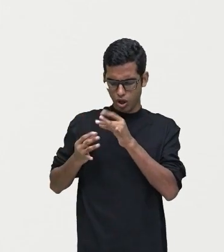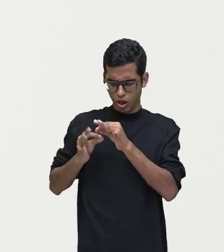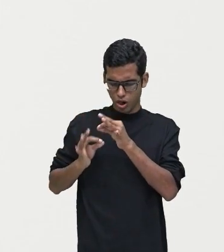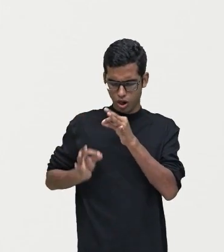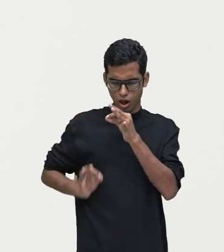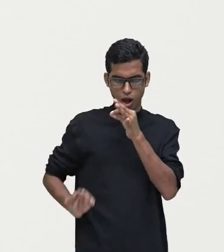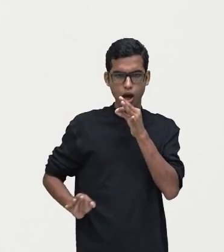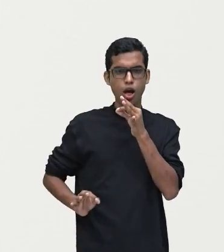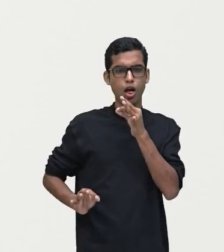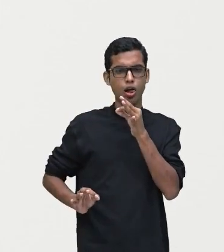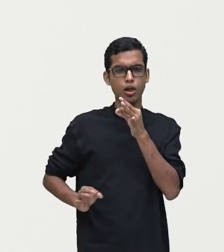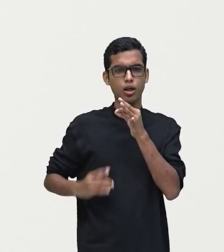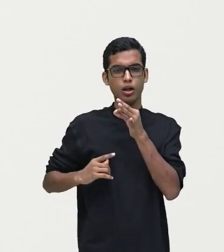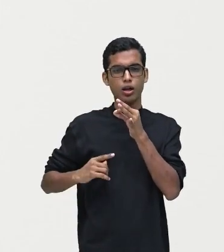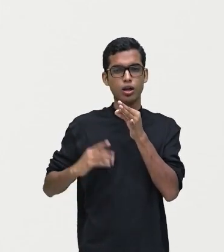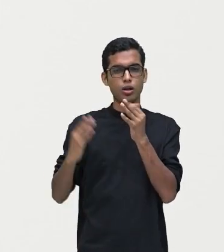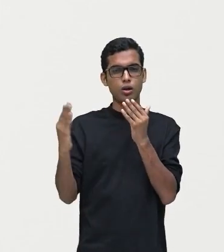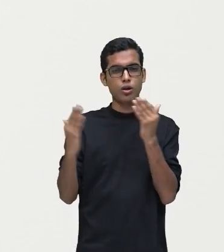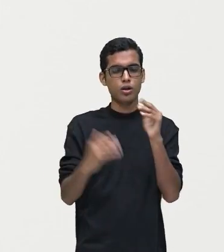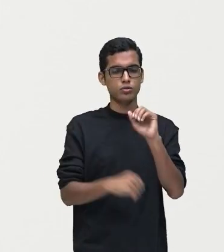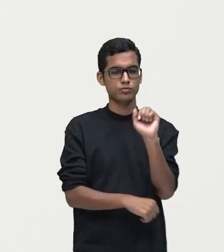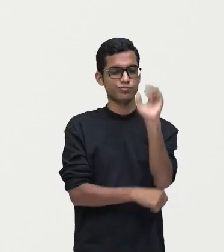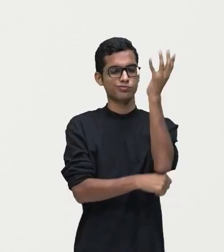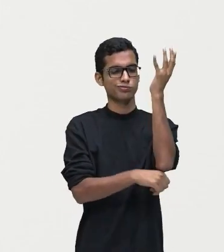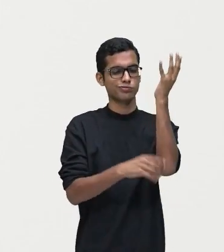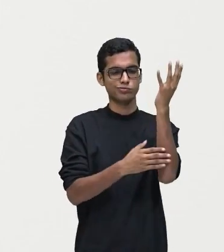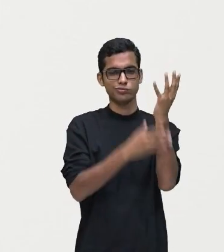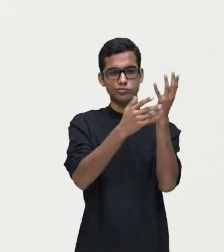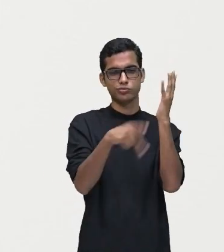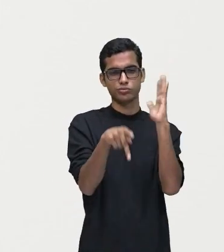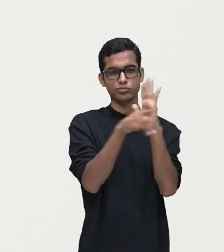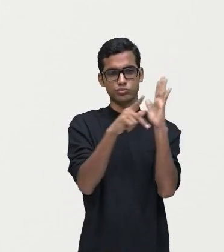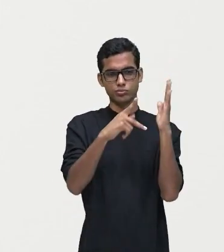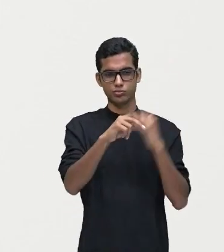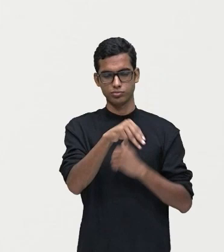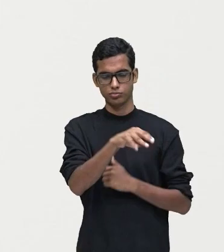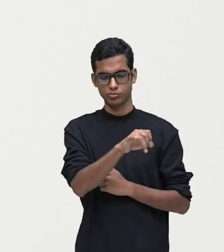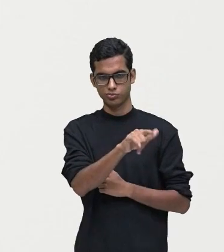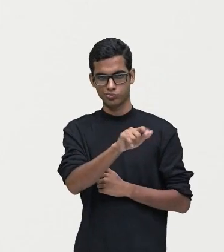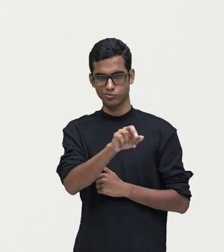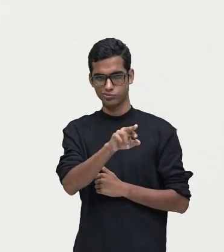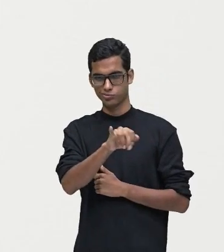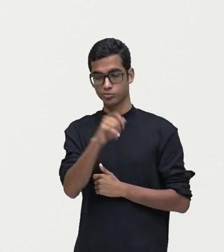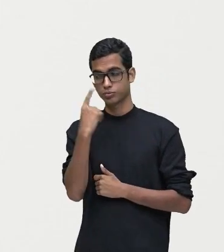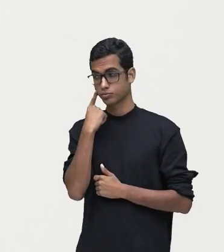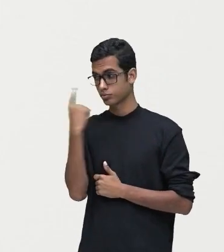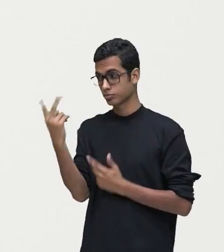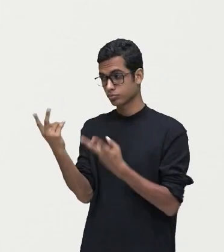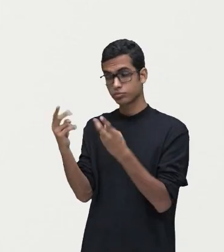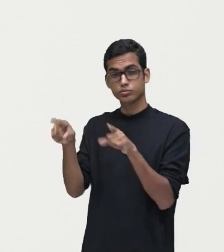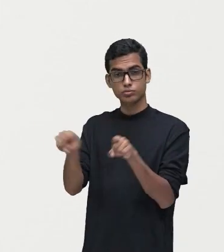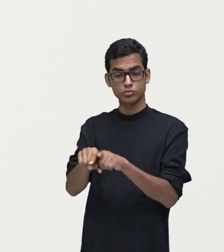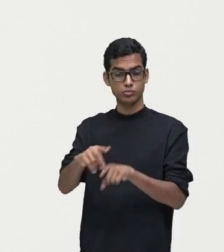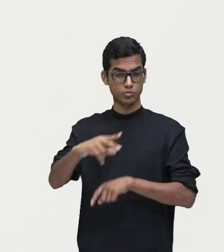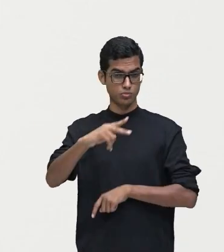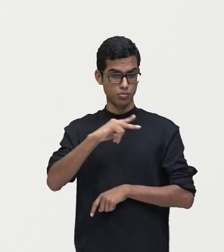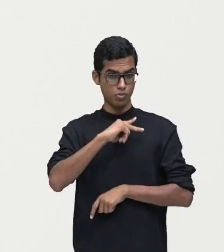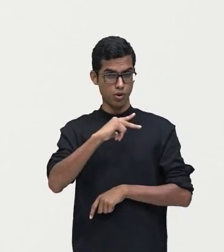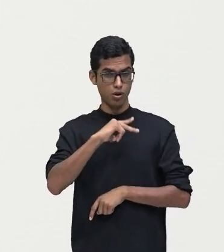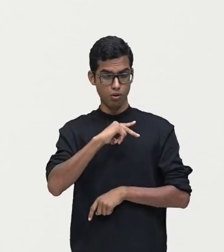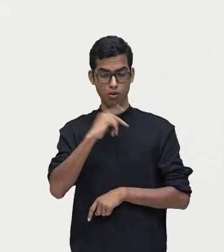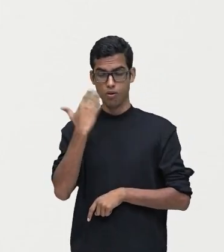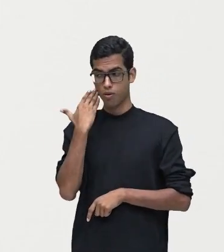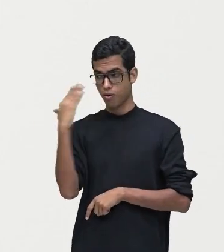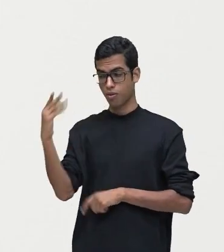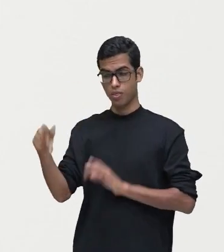essas marcas aí que eu destaquei em verde, são impressões, são algo que é bem pessoal, exatamente